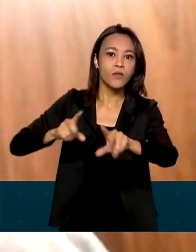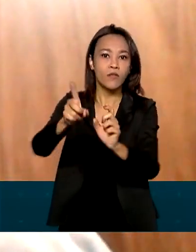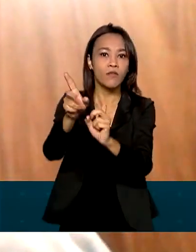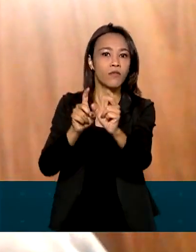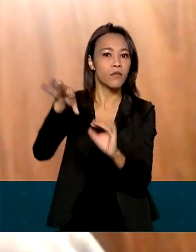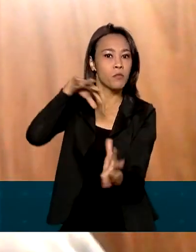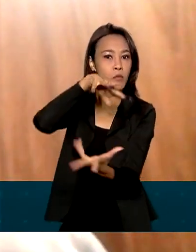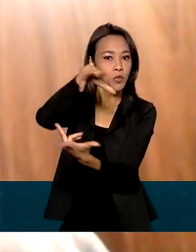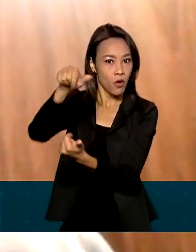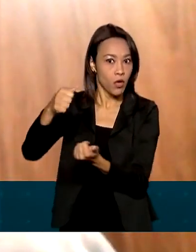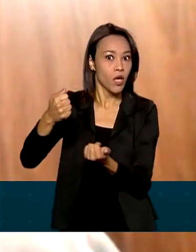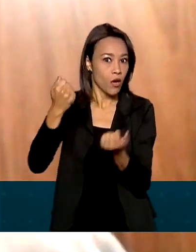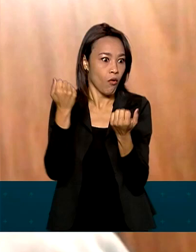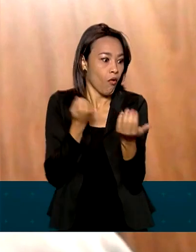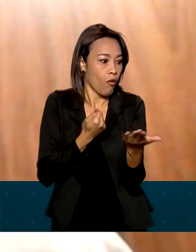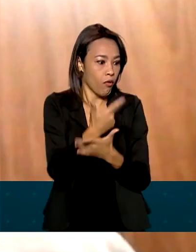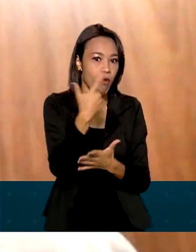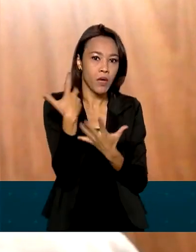aceita bem,